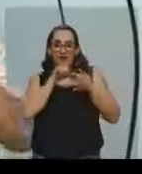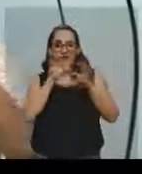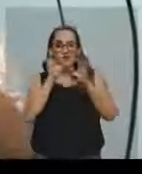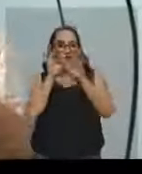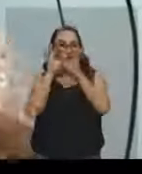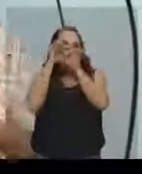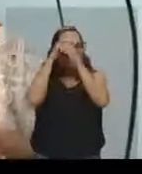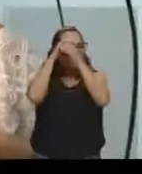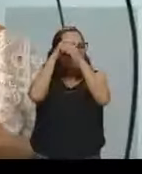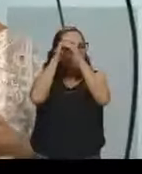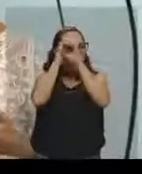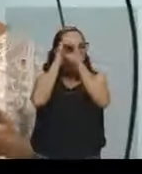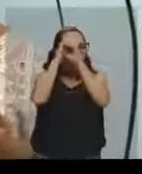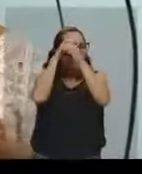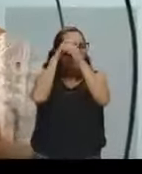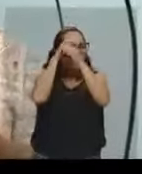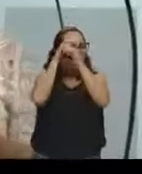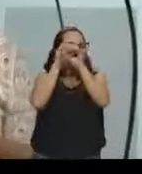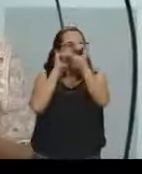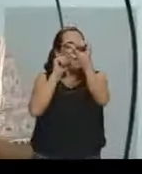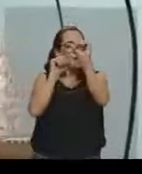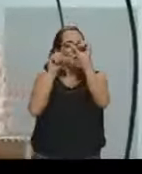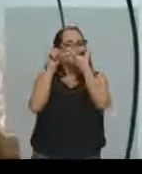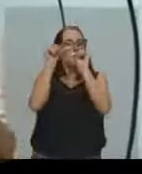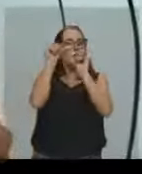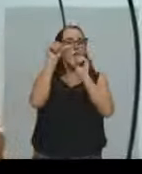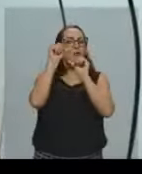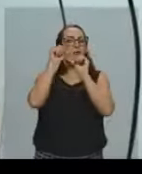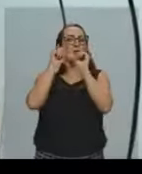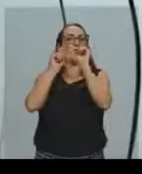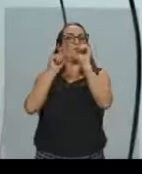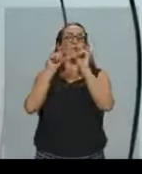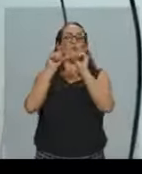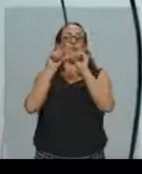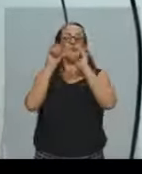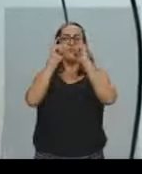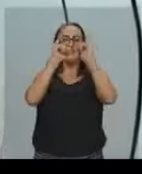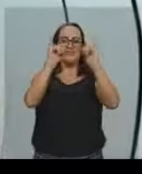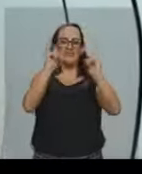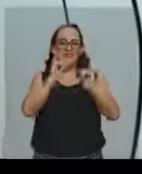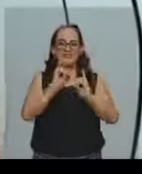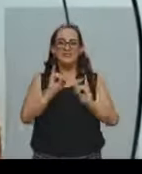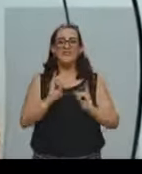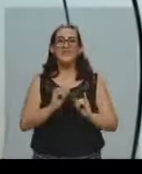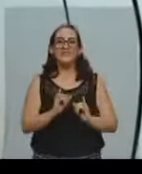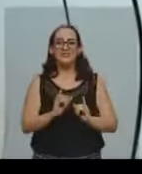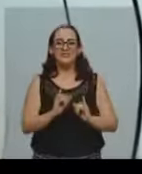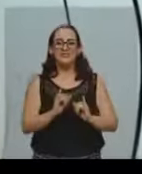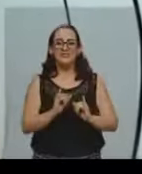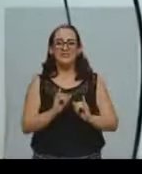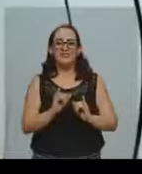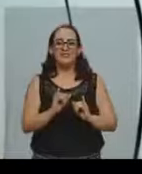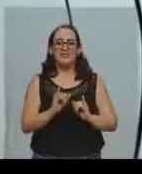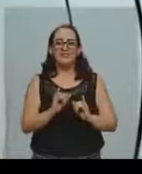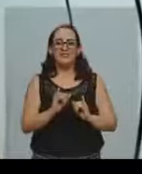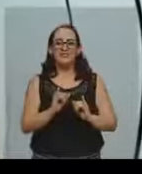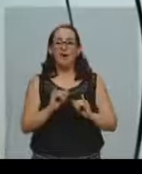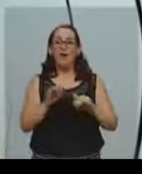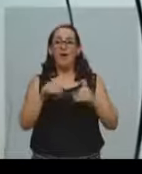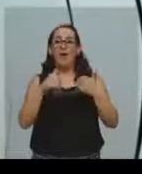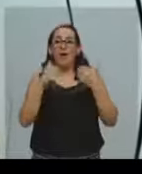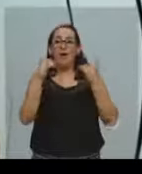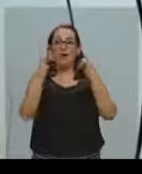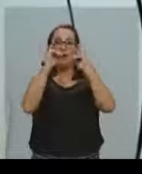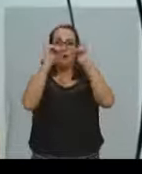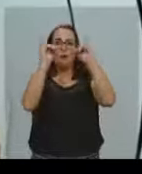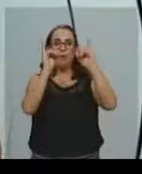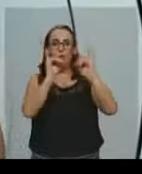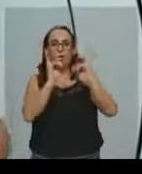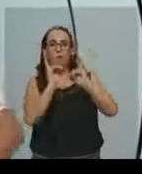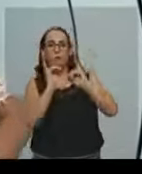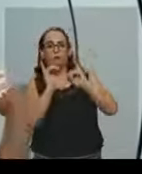pudesse inverter essa imagem. Então, a imagem projetada, ela sai de cabeça para baixo.